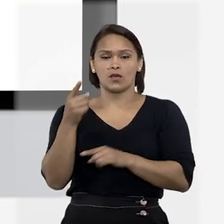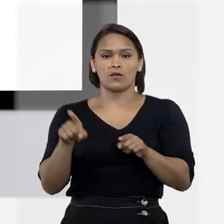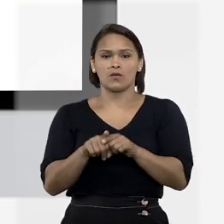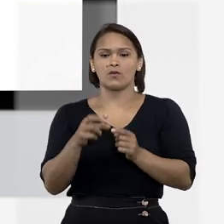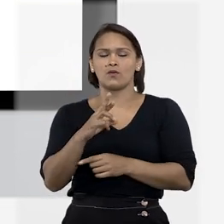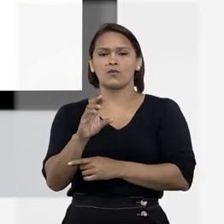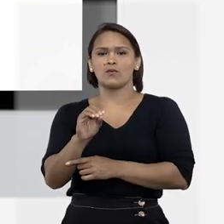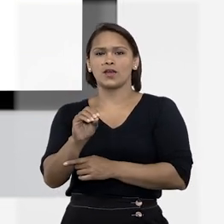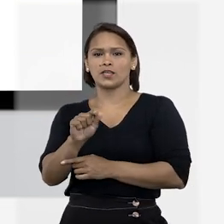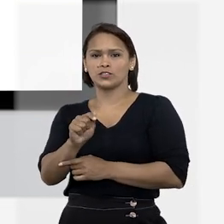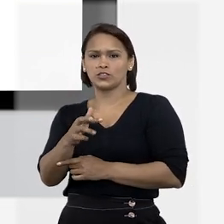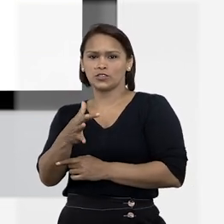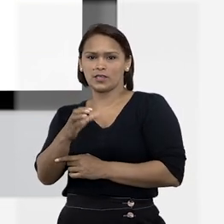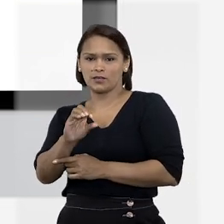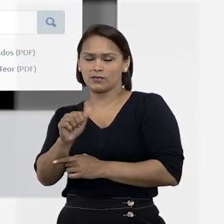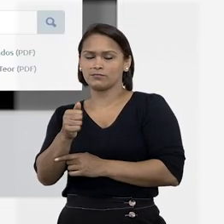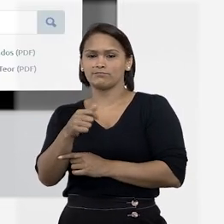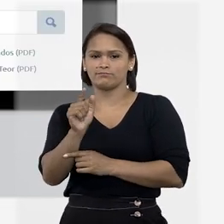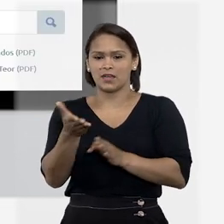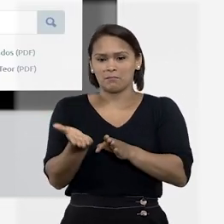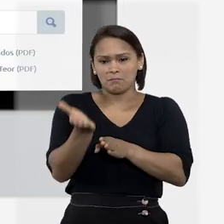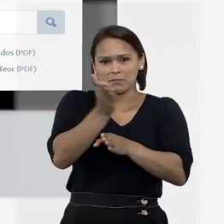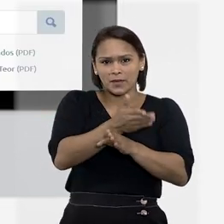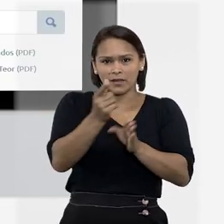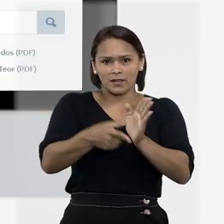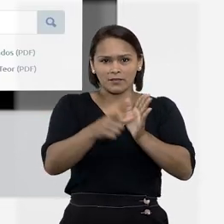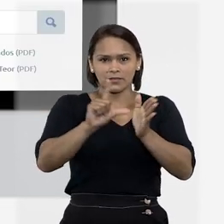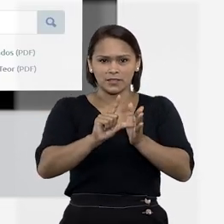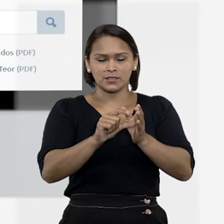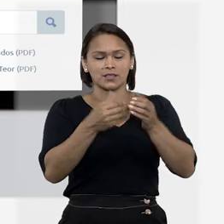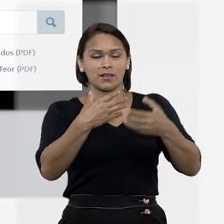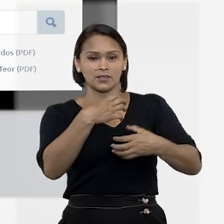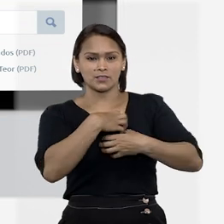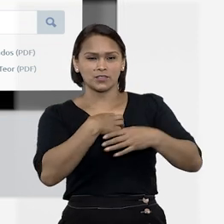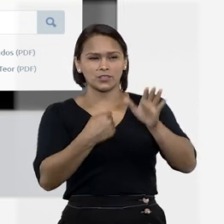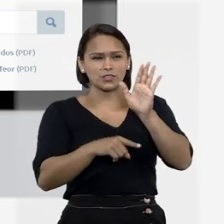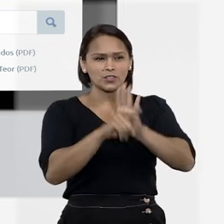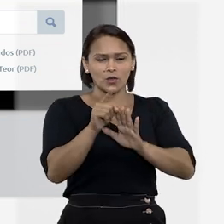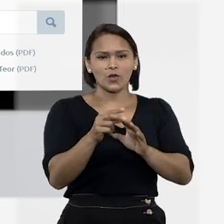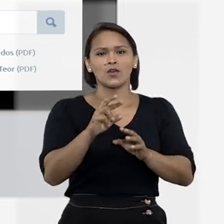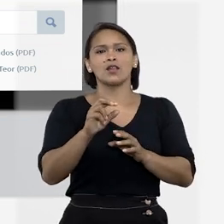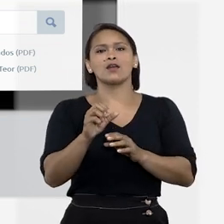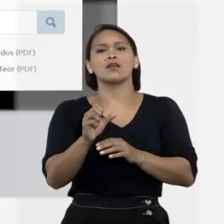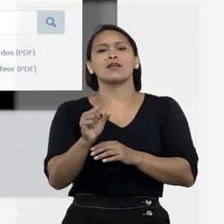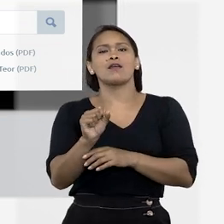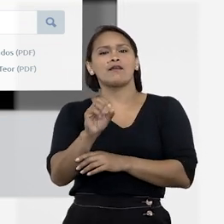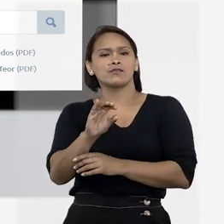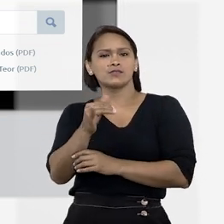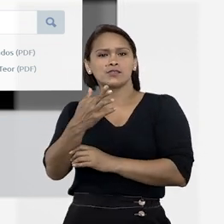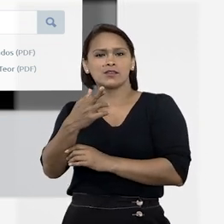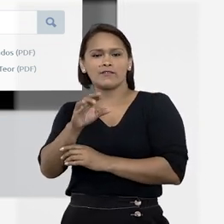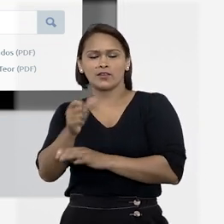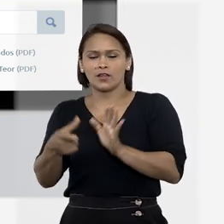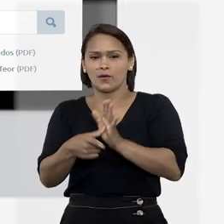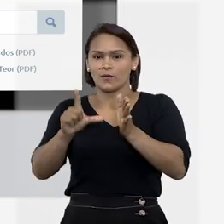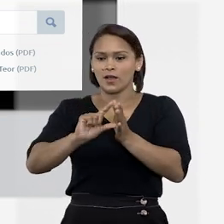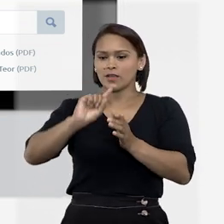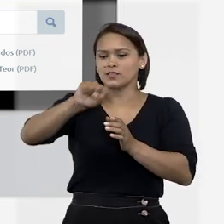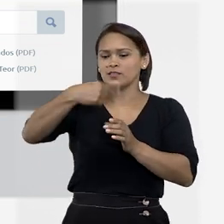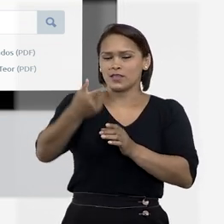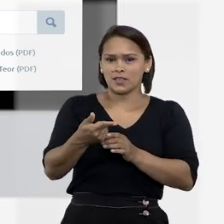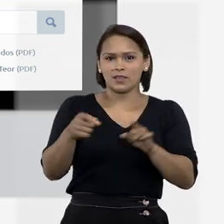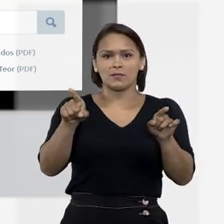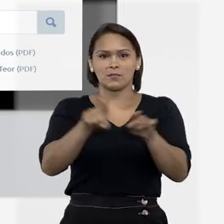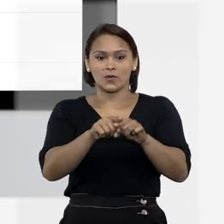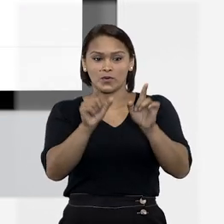radical prescre. Dessa forma, se eu colocar o cifrão antes e depois das letras